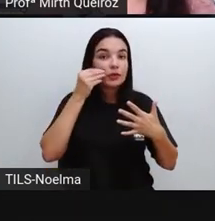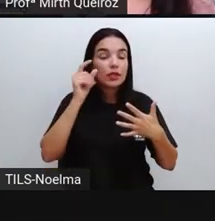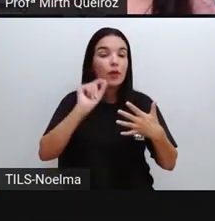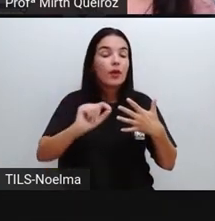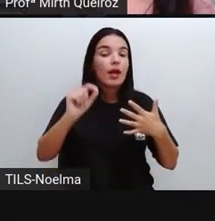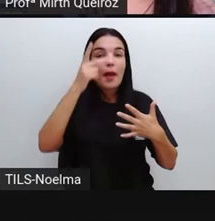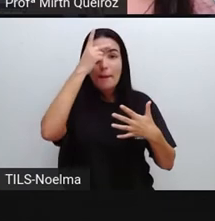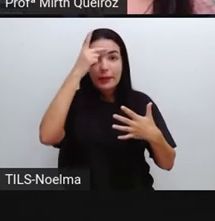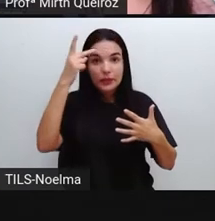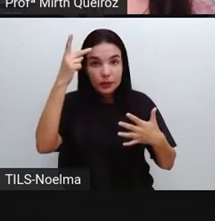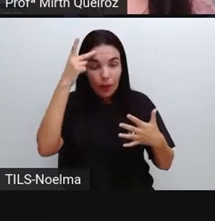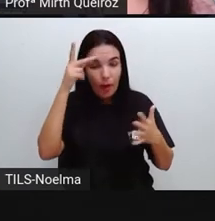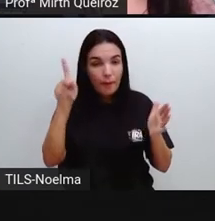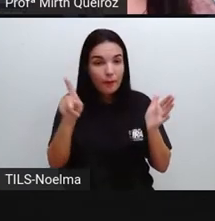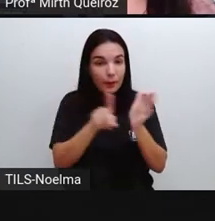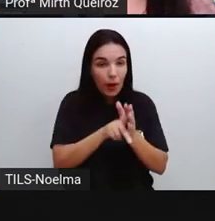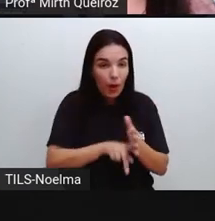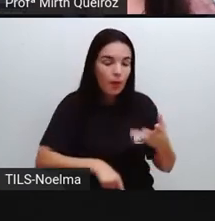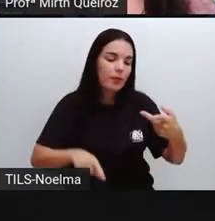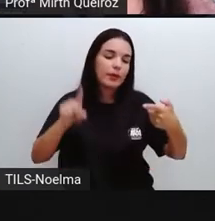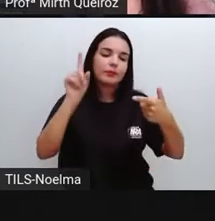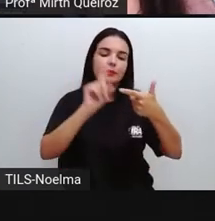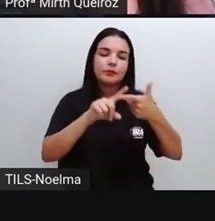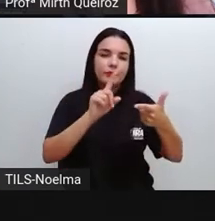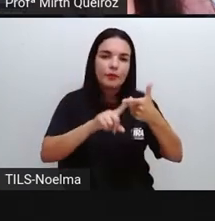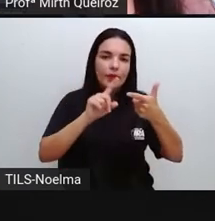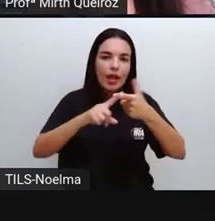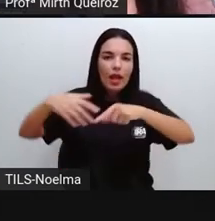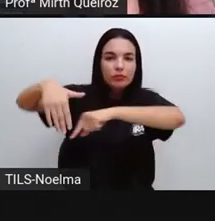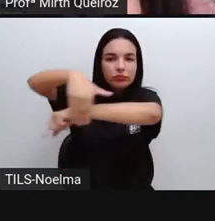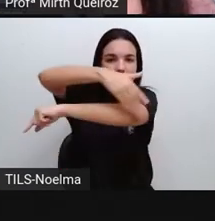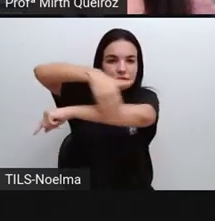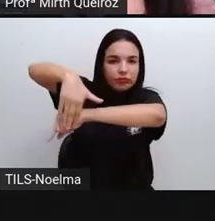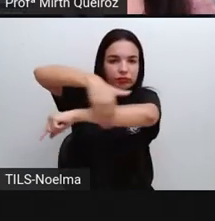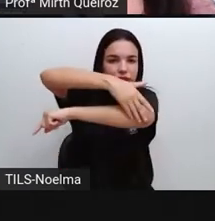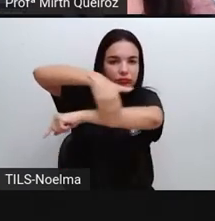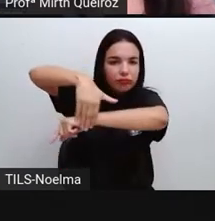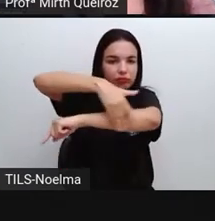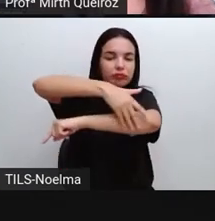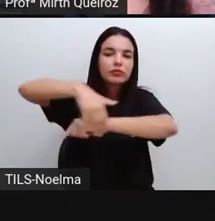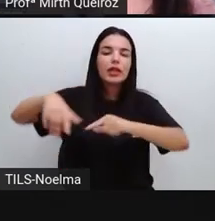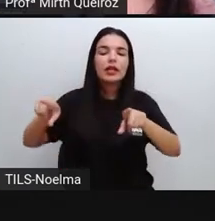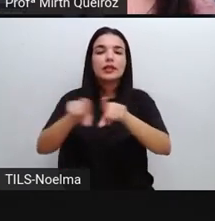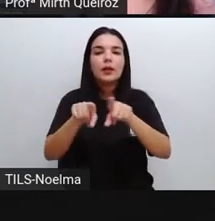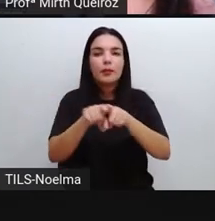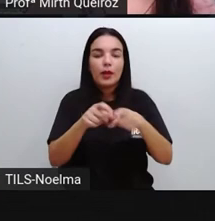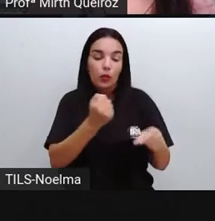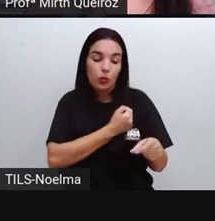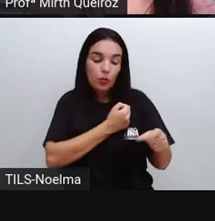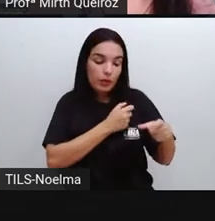local de instalação, que é o endereço e a numeração do hidrômetro também, né?